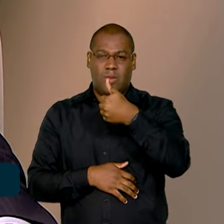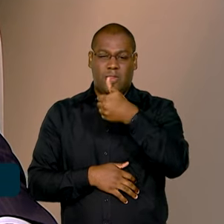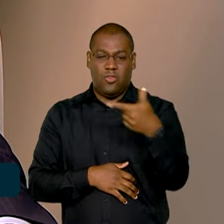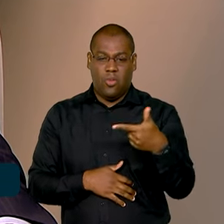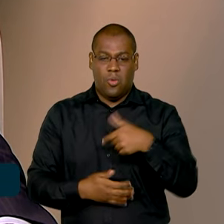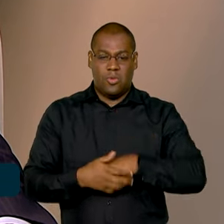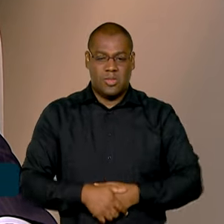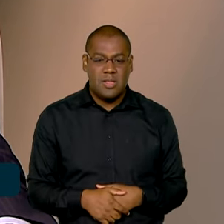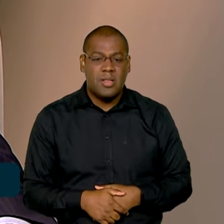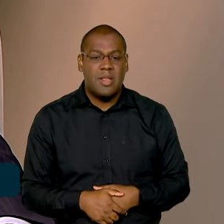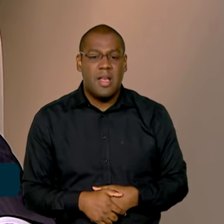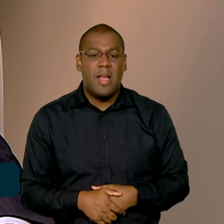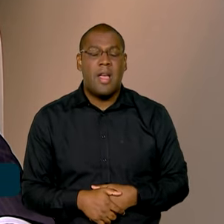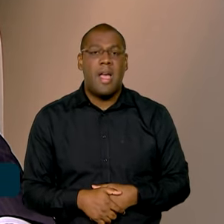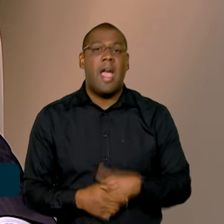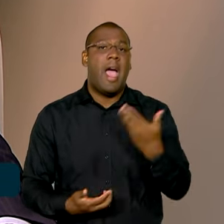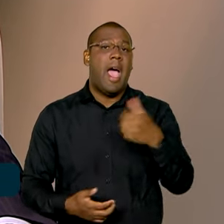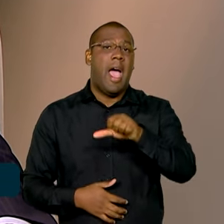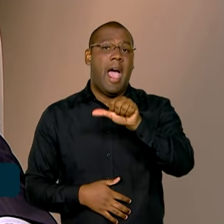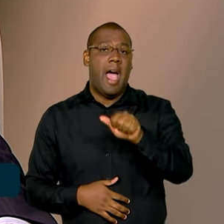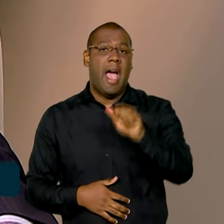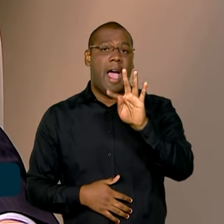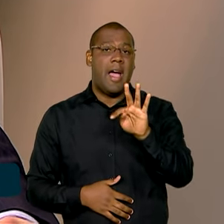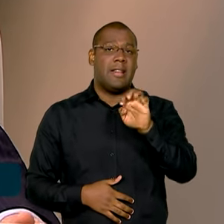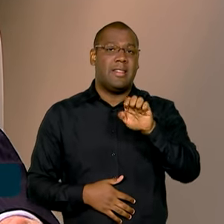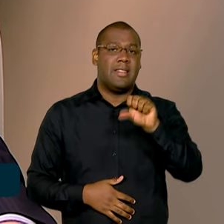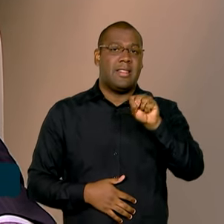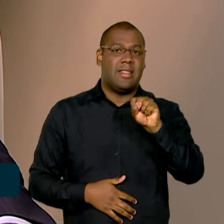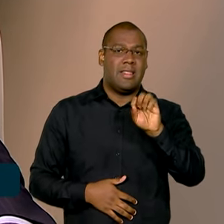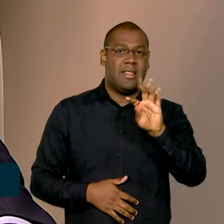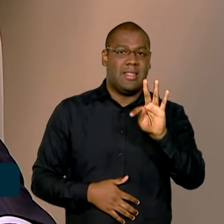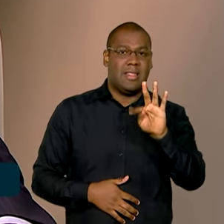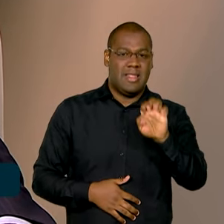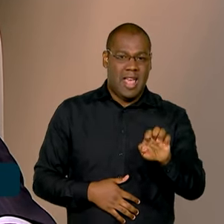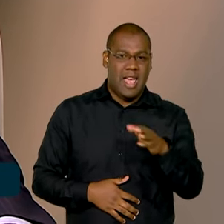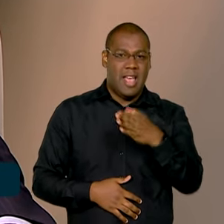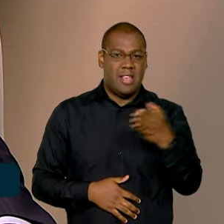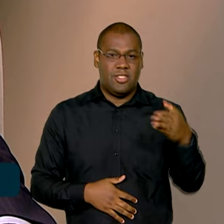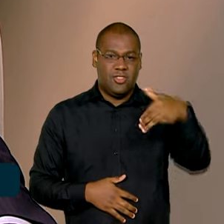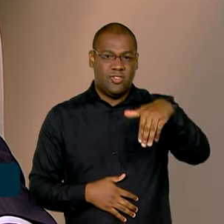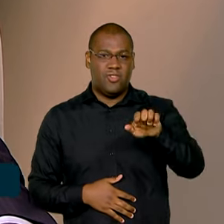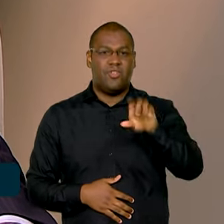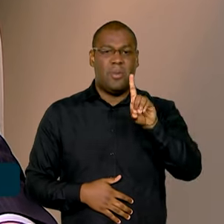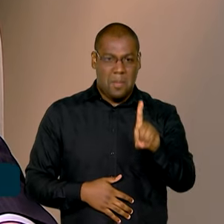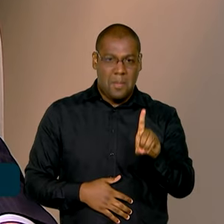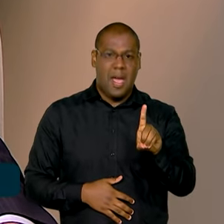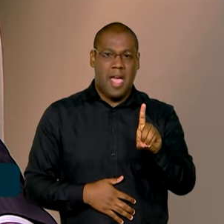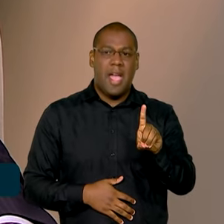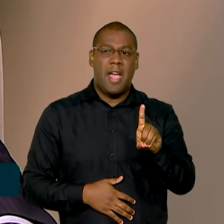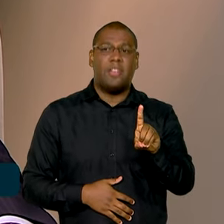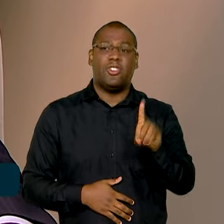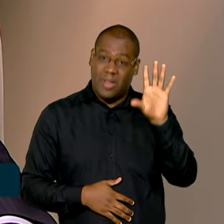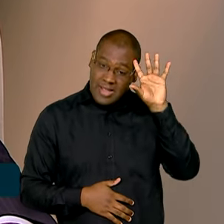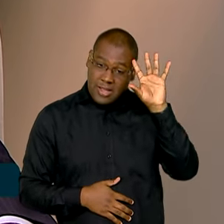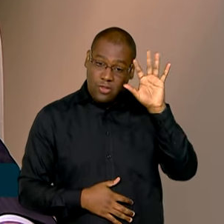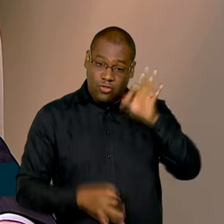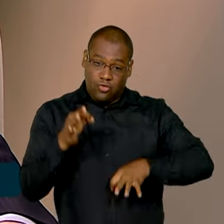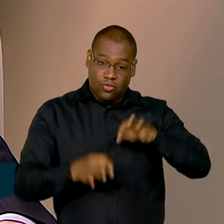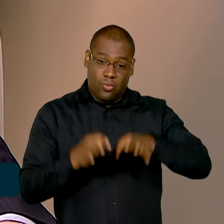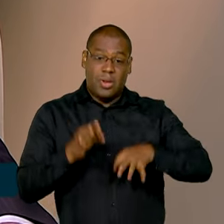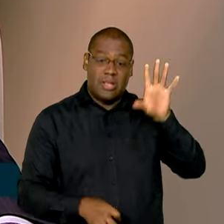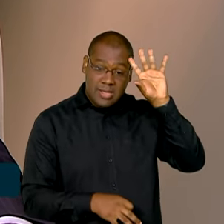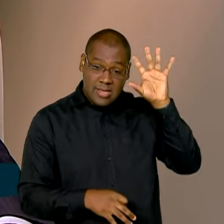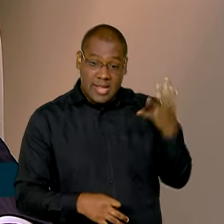o ateste Média foi possibilitado por uma decisão judicial. Eu me lembro porque eu estava à frente da procuradoria, mas não havia tecnologia ainda para você